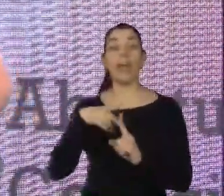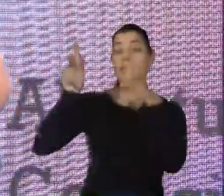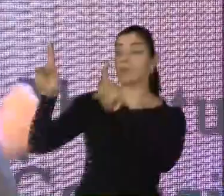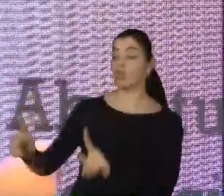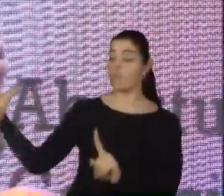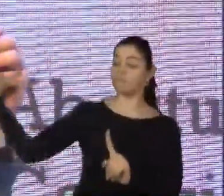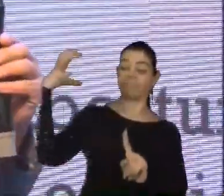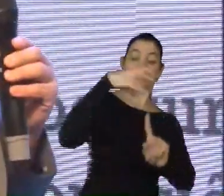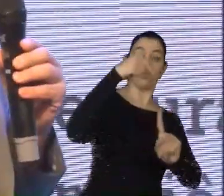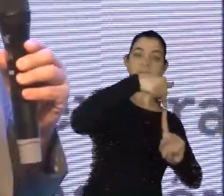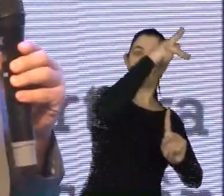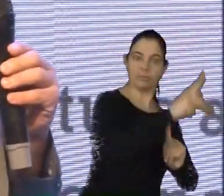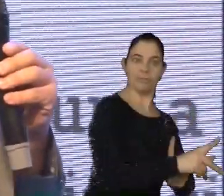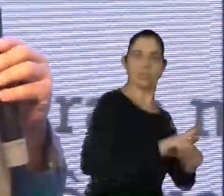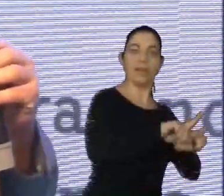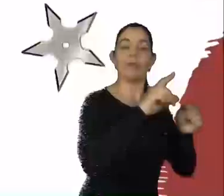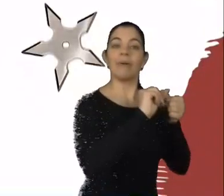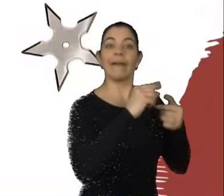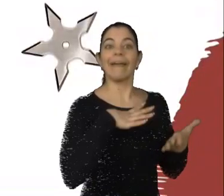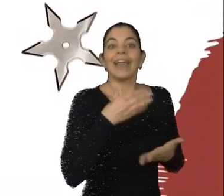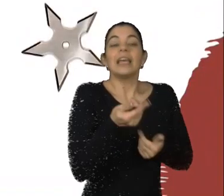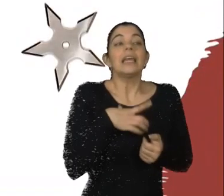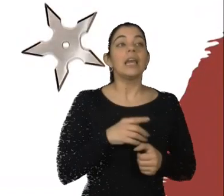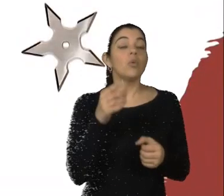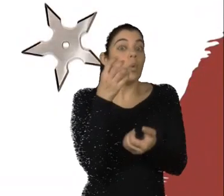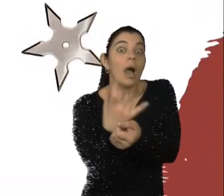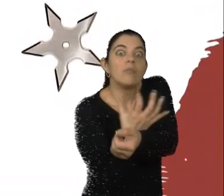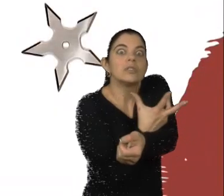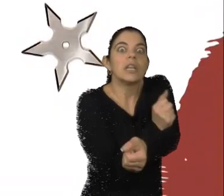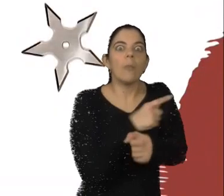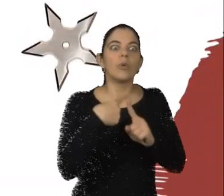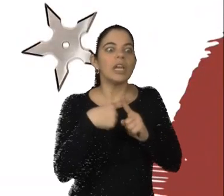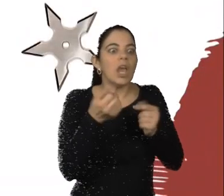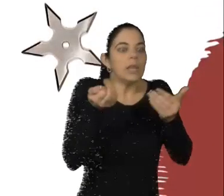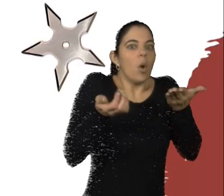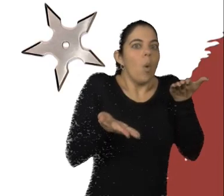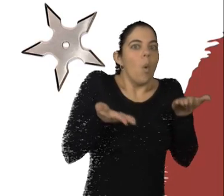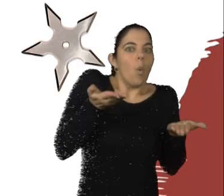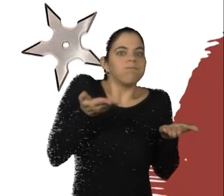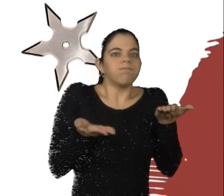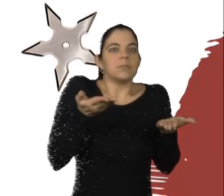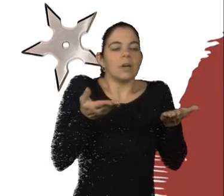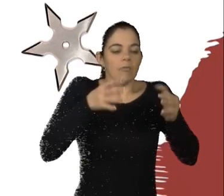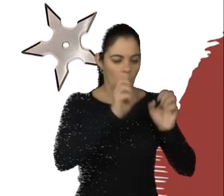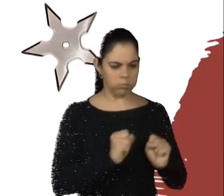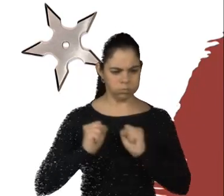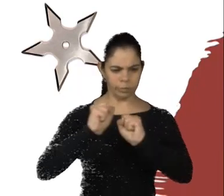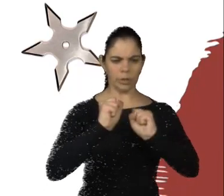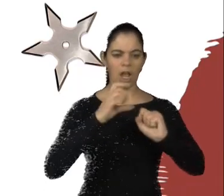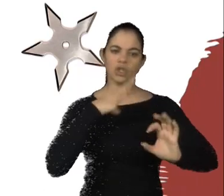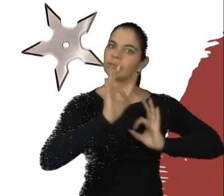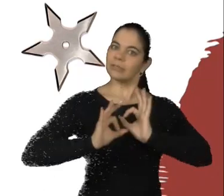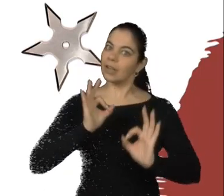do formato. A amabilidade e a estabilidade emocional, garantindo com que a gente possa aumentar o nosso poder de aprendizado